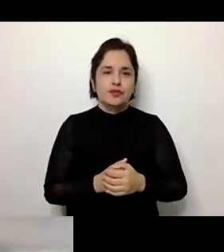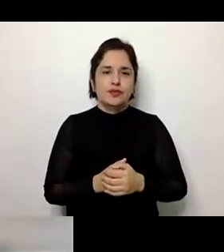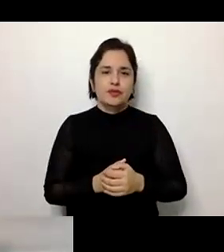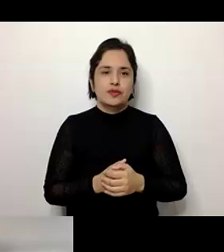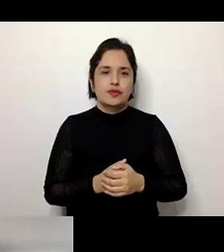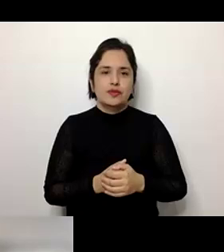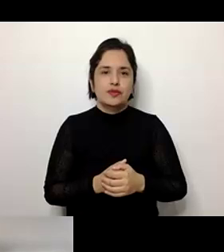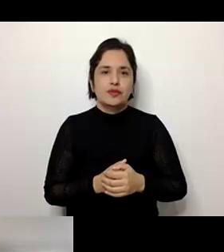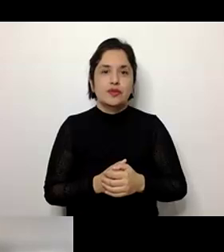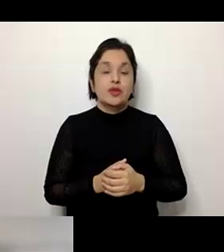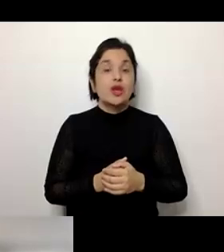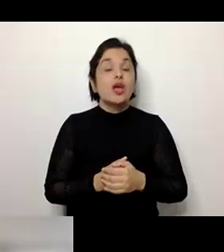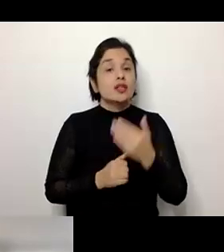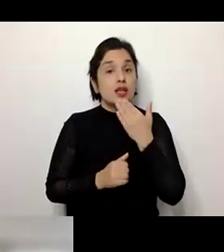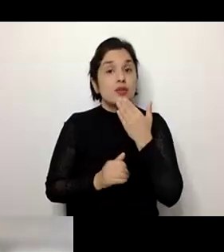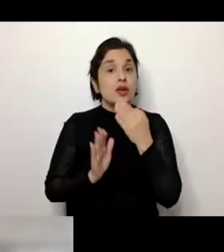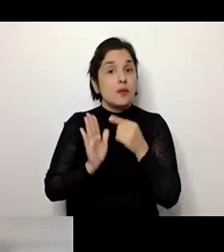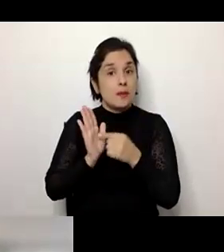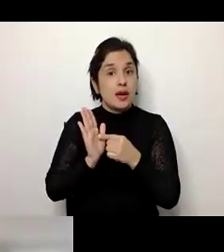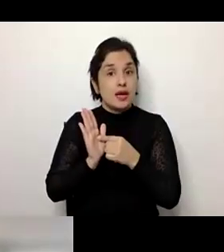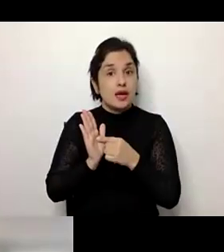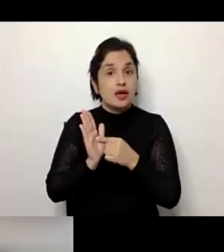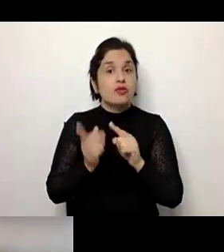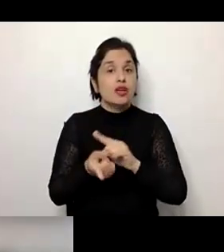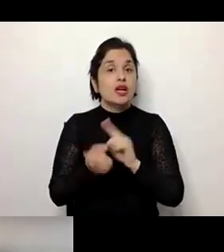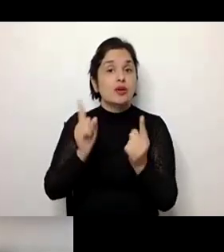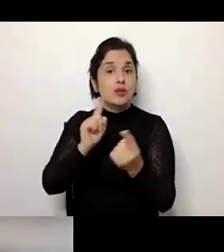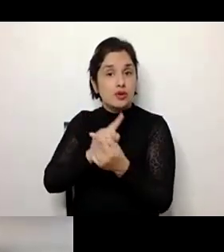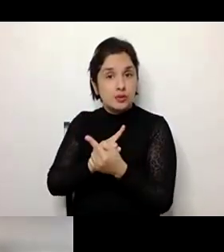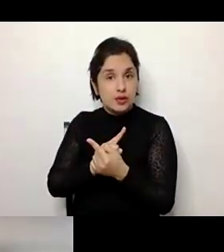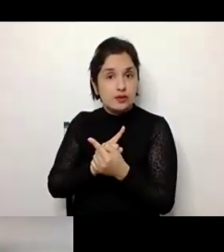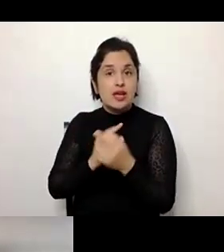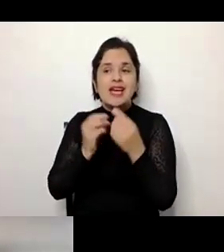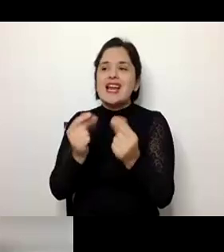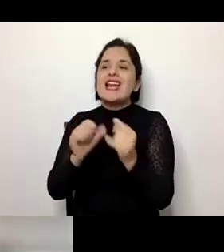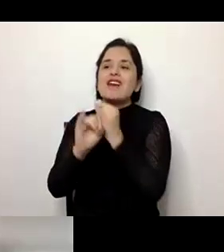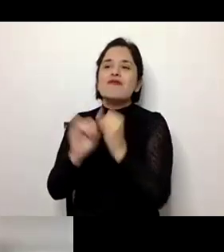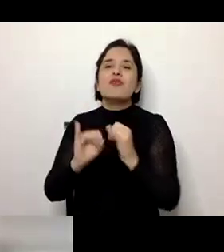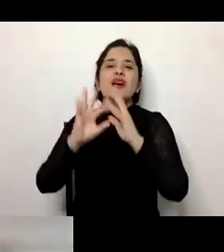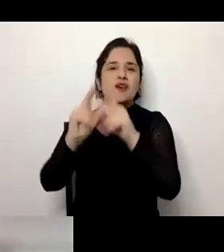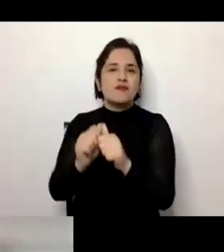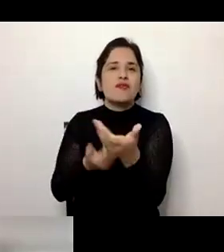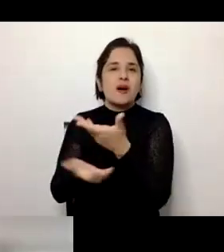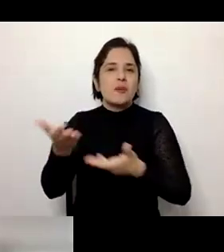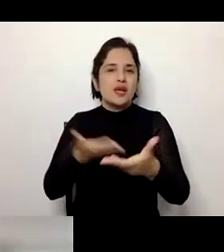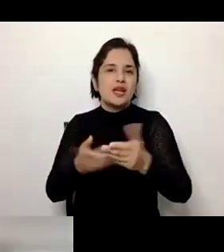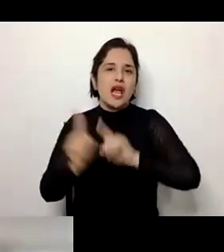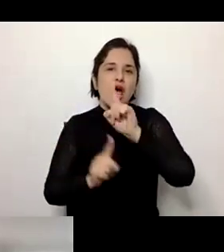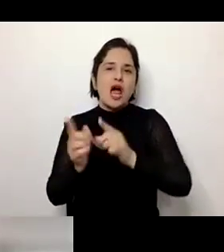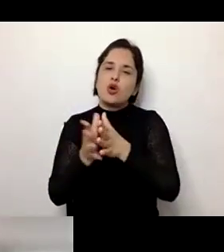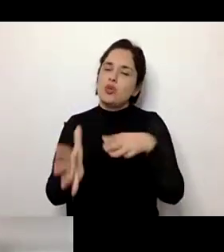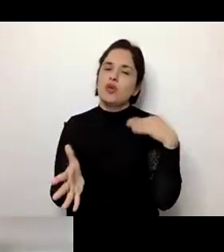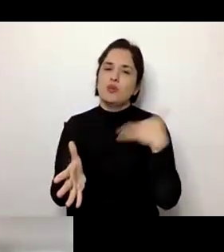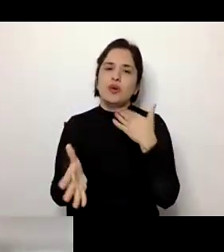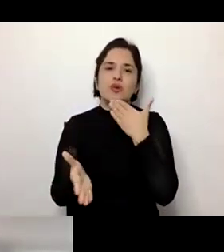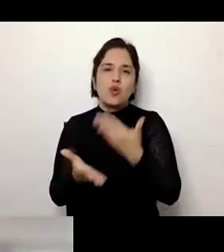marcaram bastante foi a modificação na dinâmica familiar, que é algo muito importante